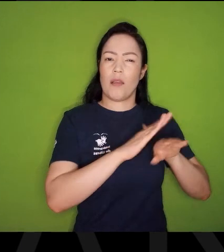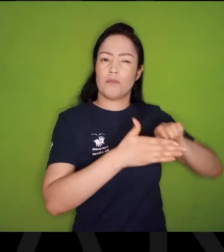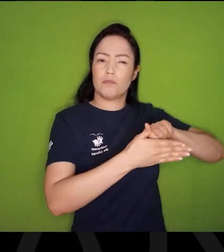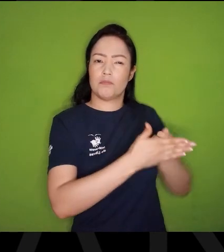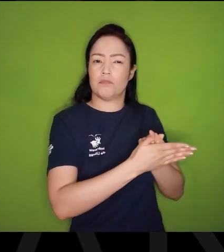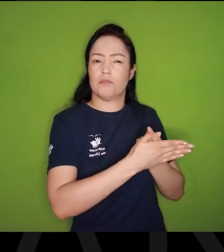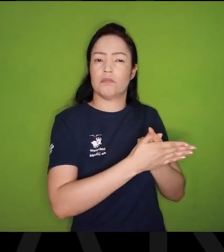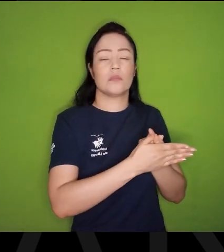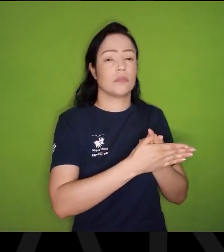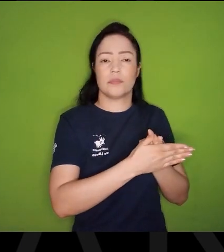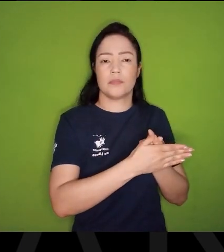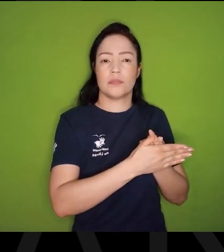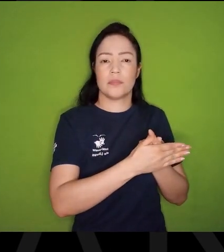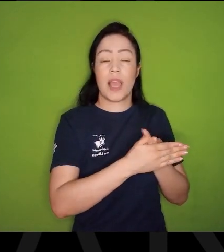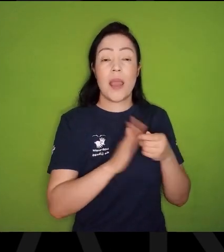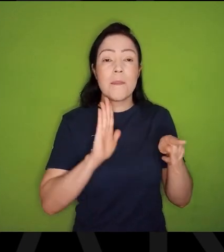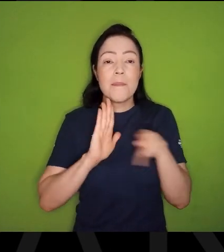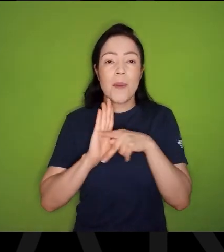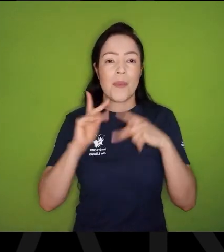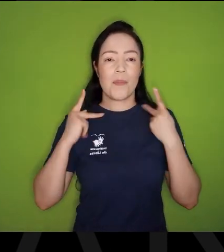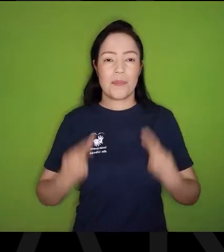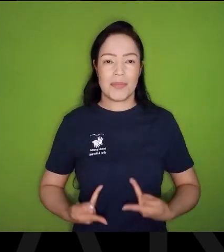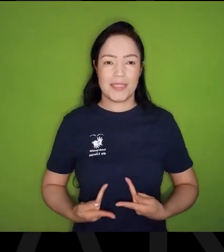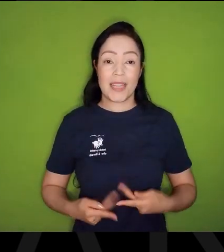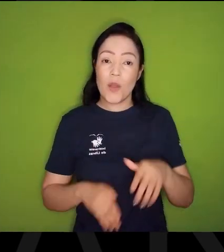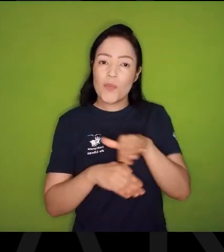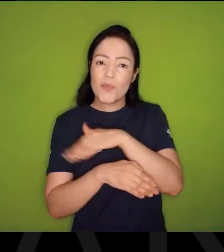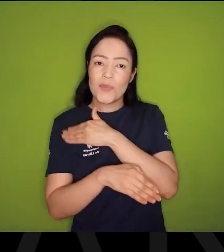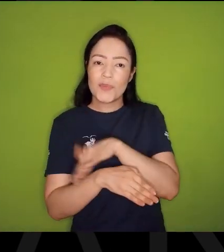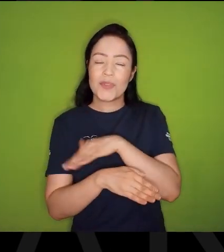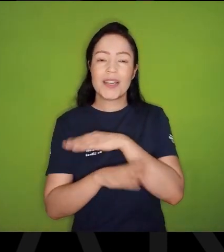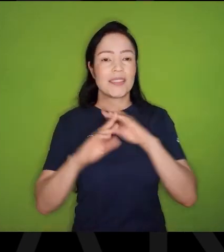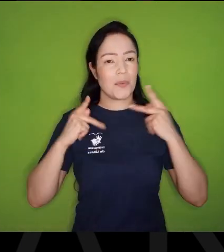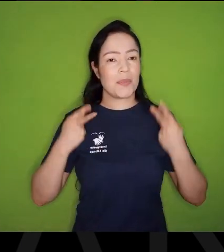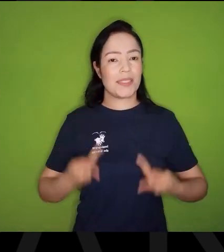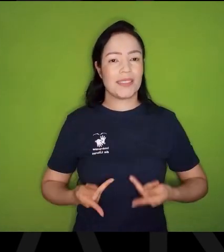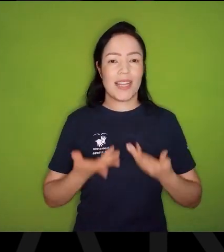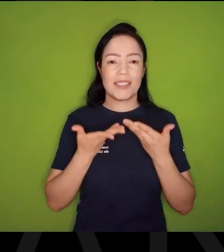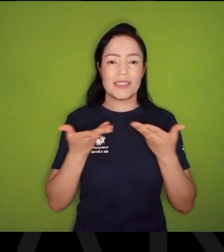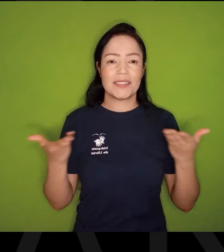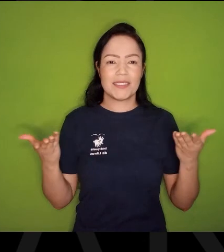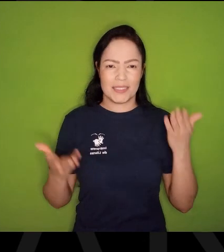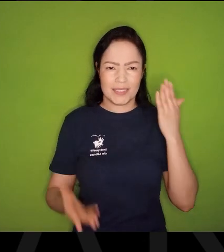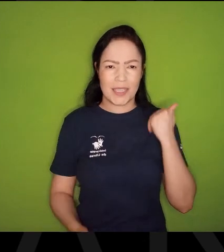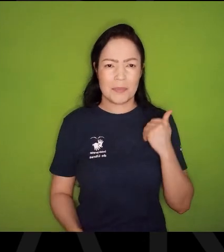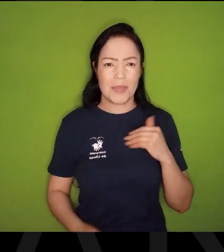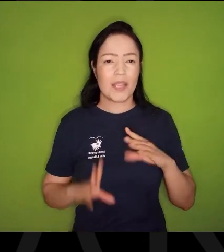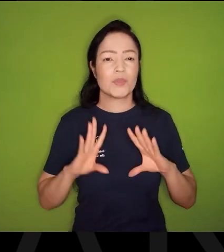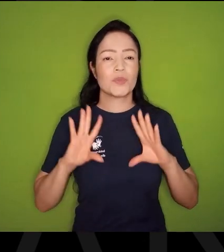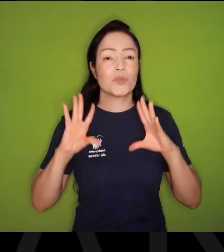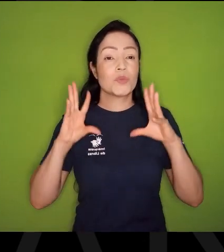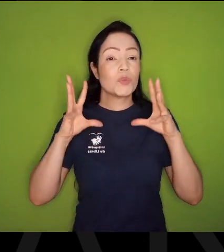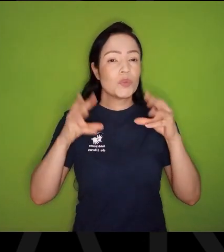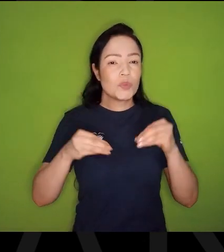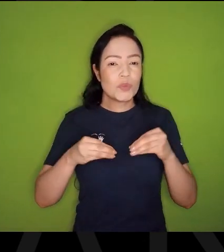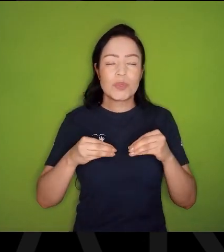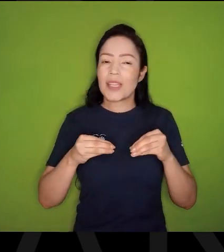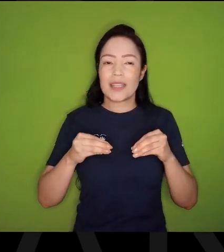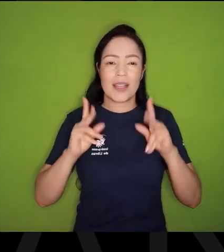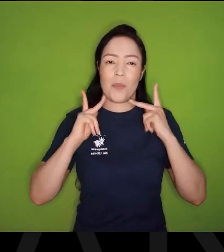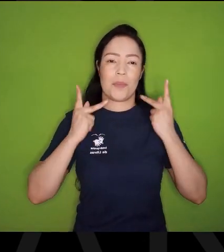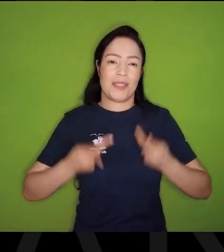O patrimônio é um patrimônio humano, A rua é um patrimônio humano, Sabe? Tudo é um patrimônio da